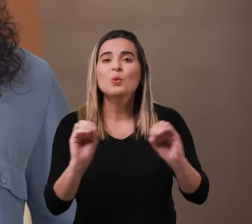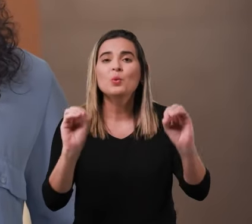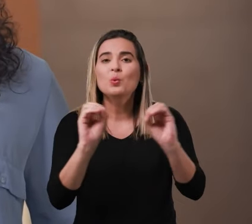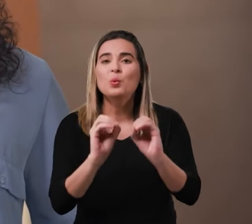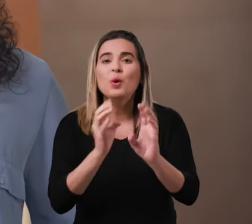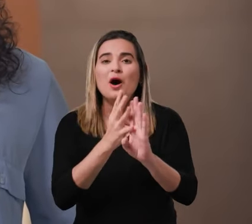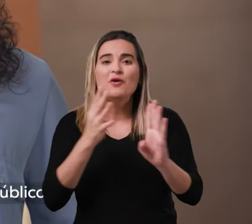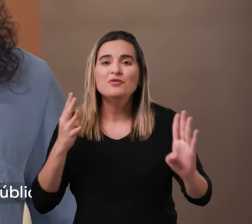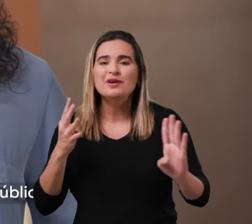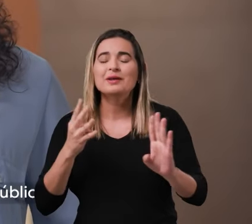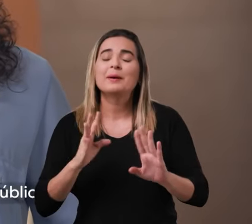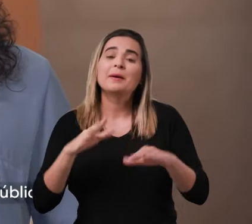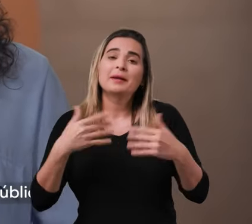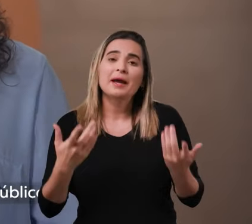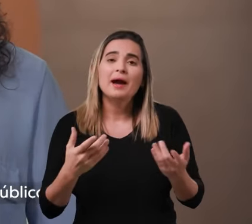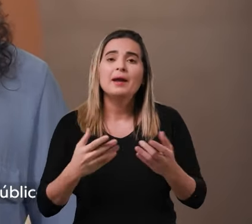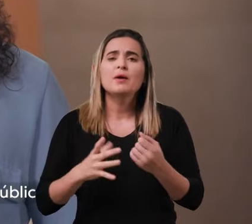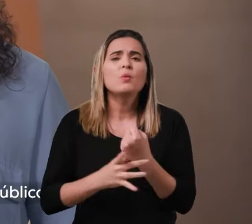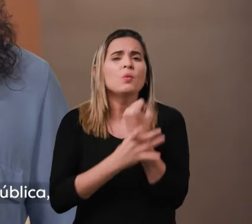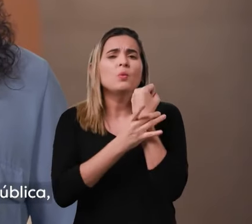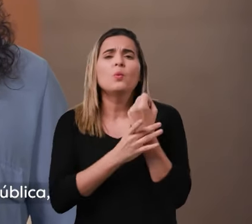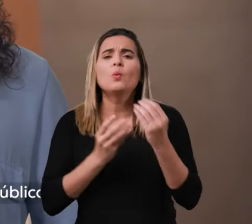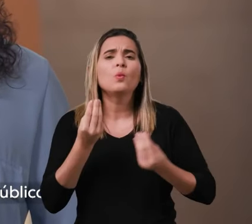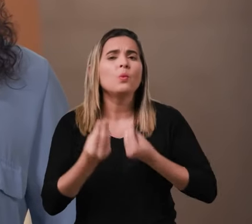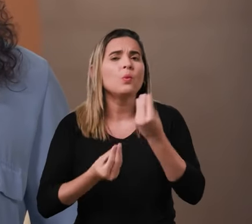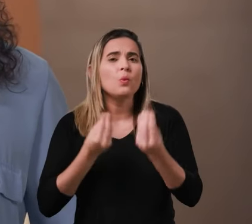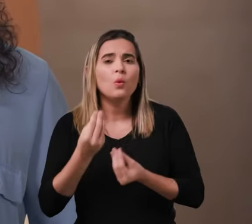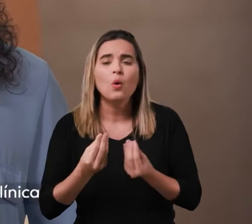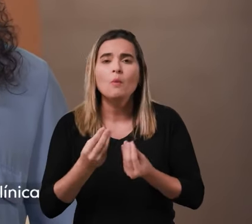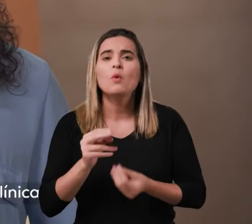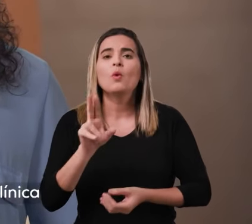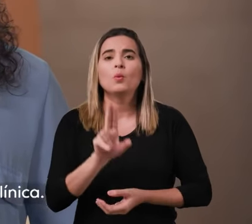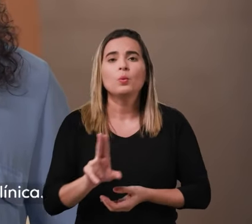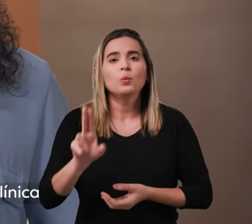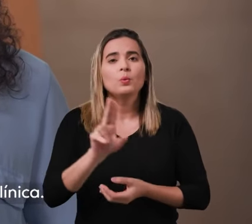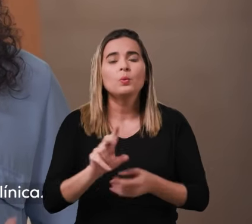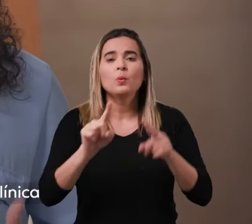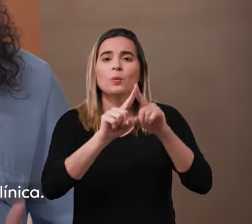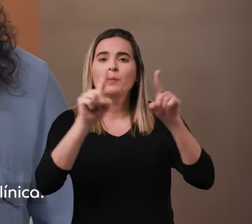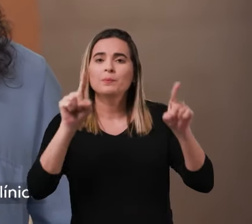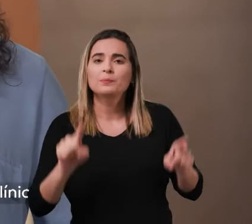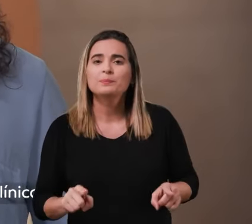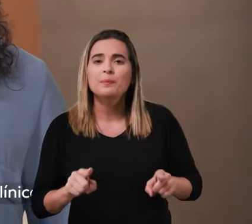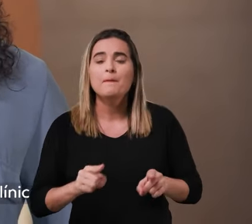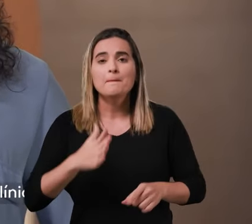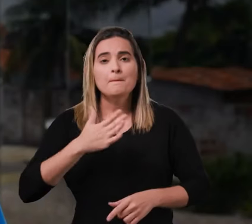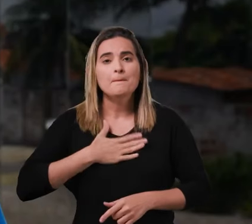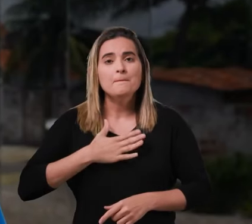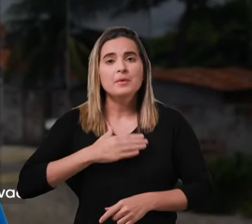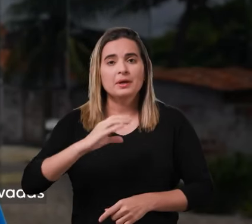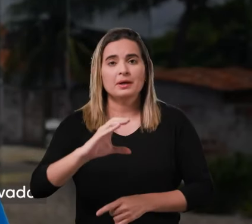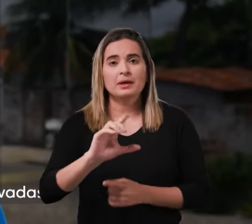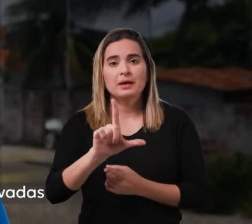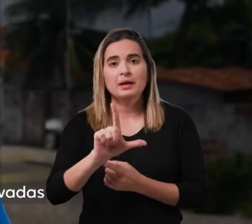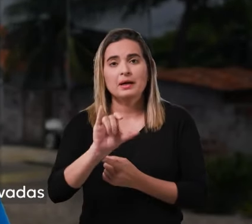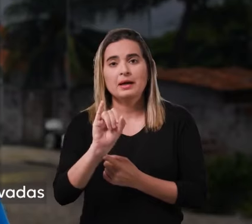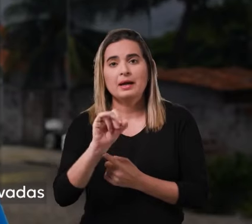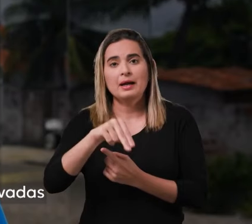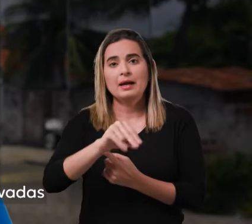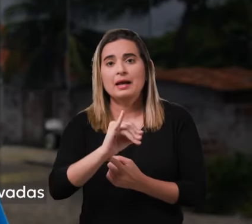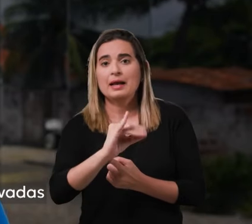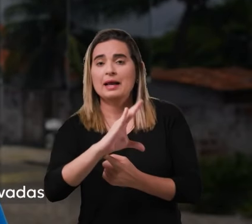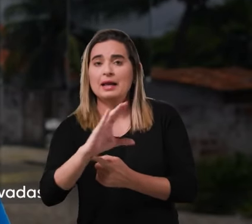capacidade de atendimento aos usuários da rede pública, Paulinho vai criar o programa Minha Clínica. Vamos fazer